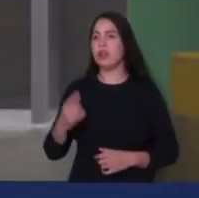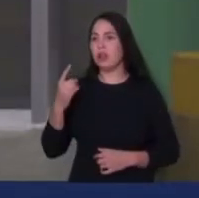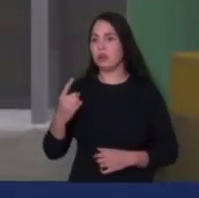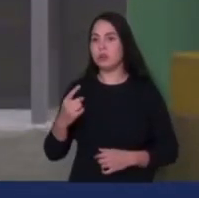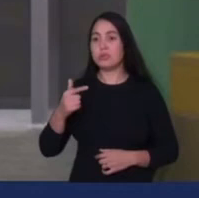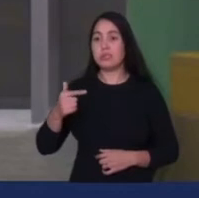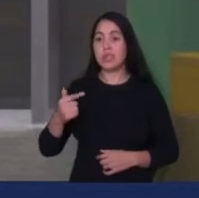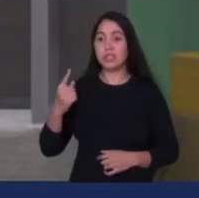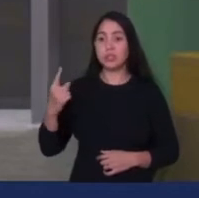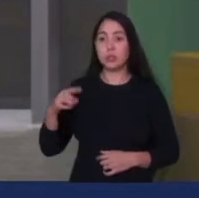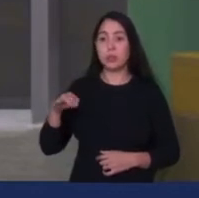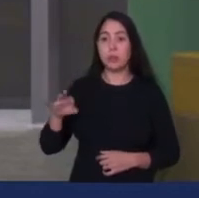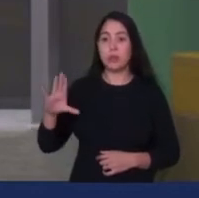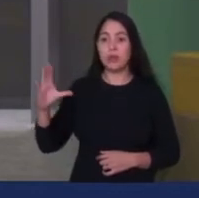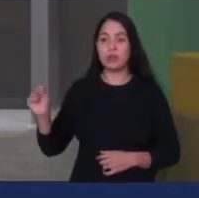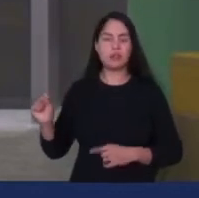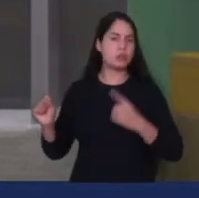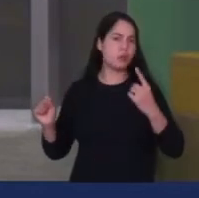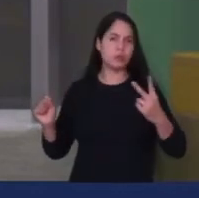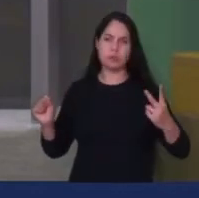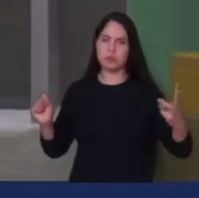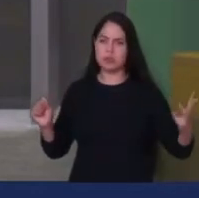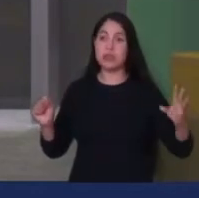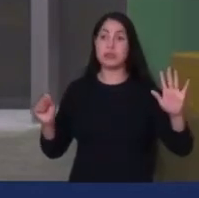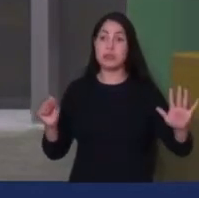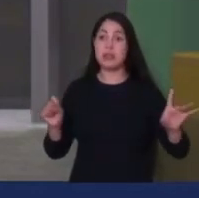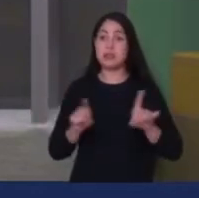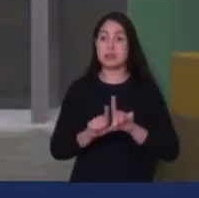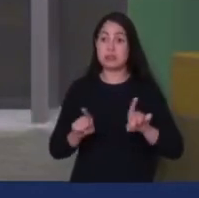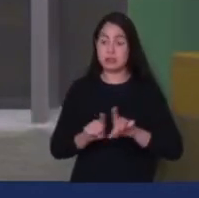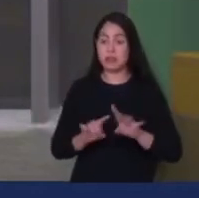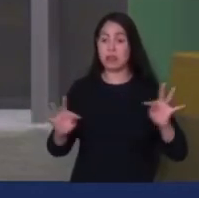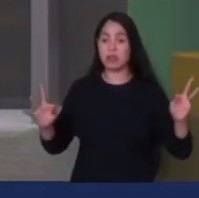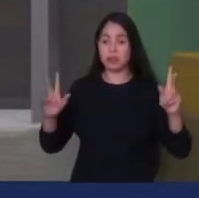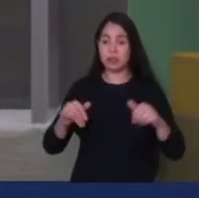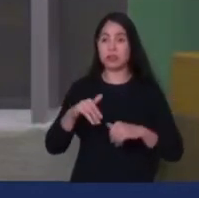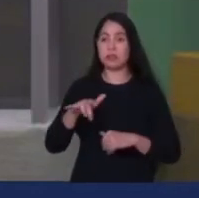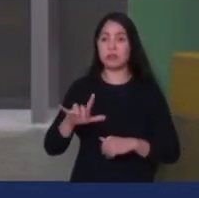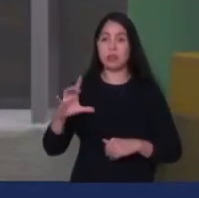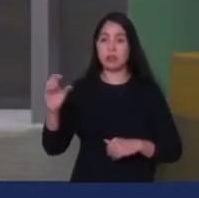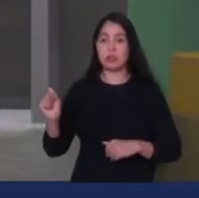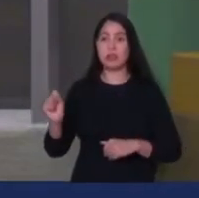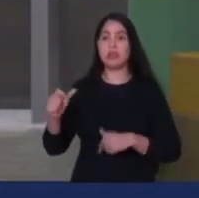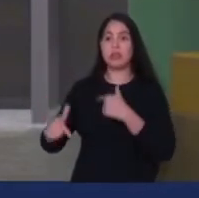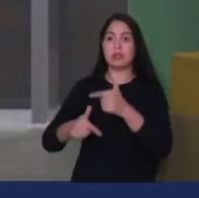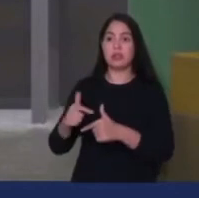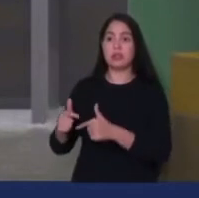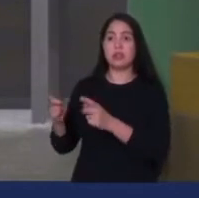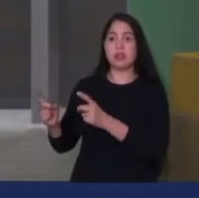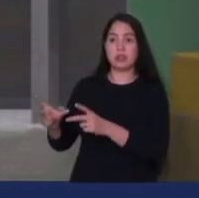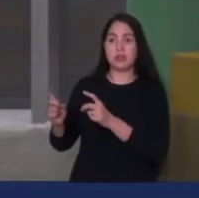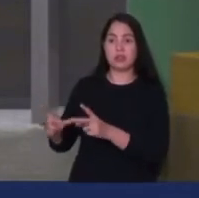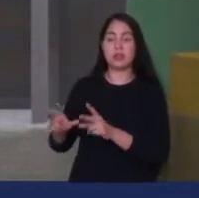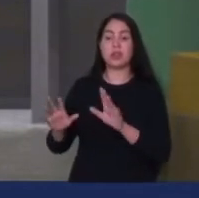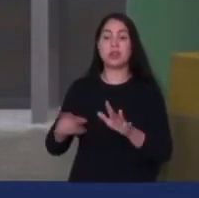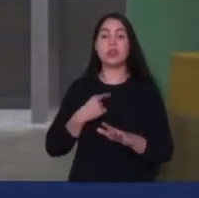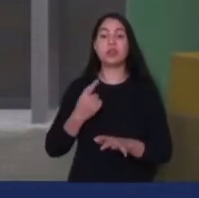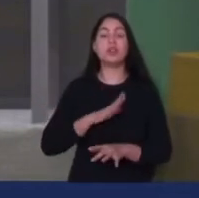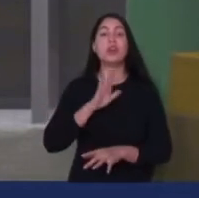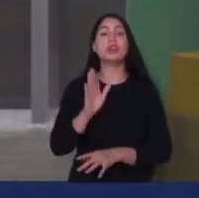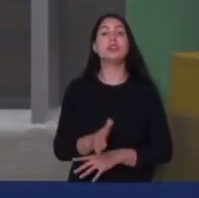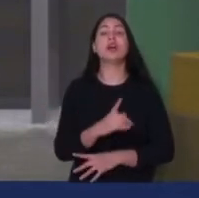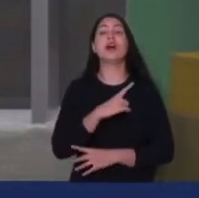mas todo esse setor que trabalha com a venda, com a comercialização de milhares. É importante sublinhar reuniões que nós já estamos